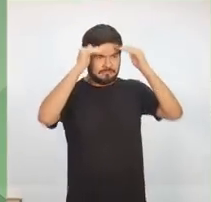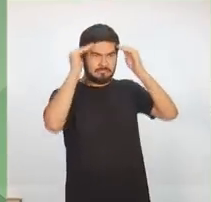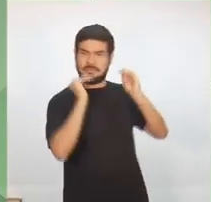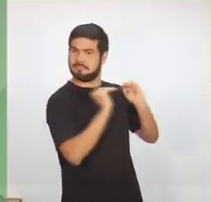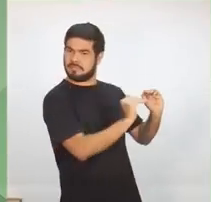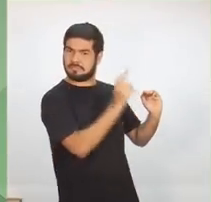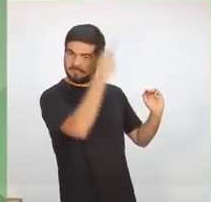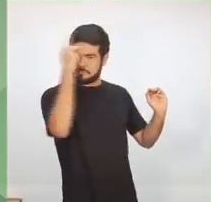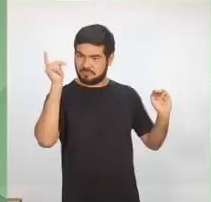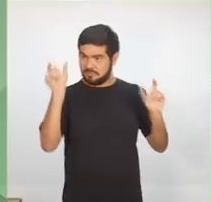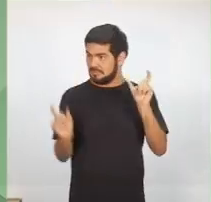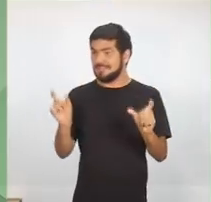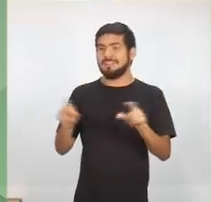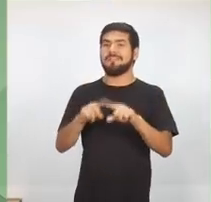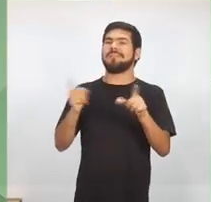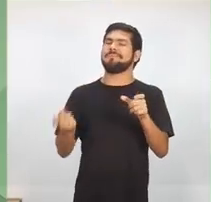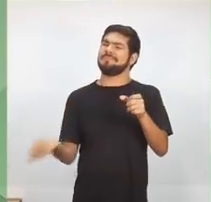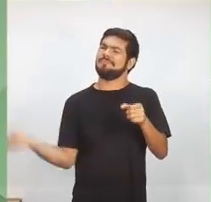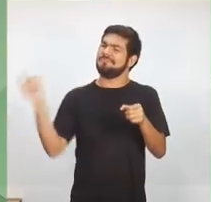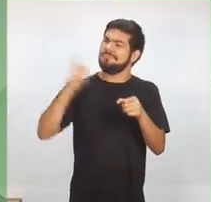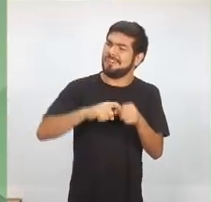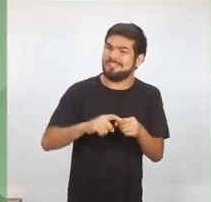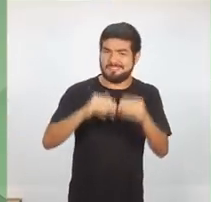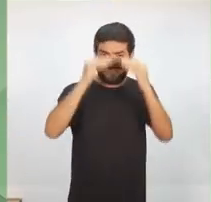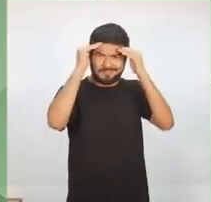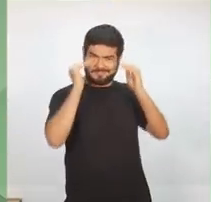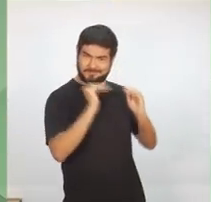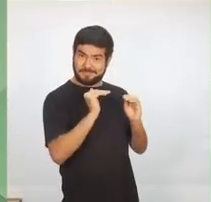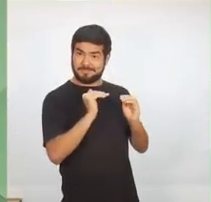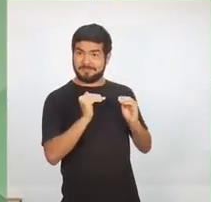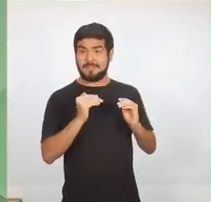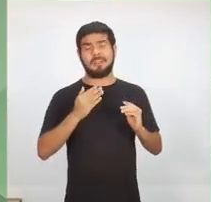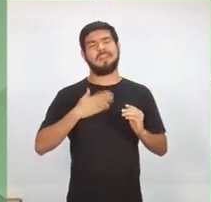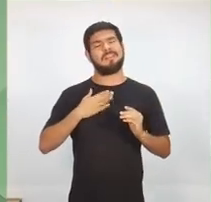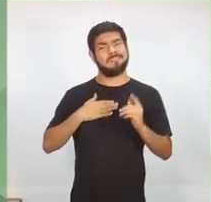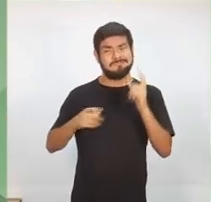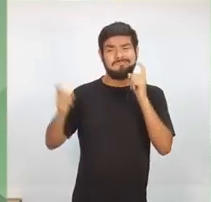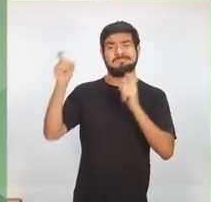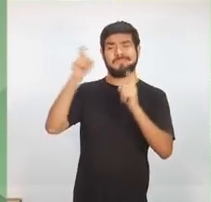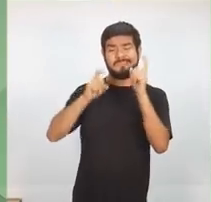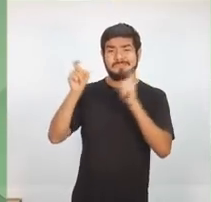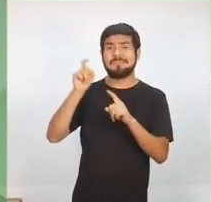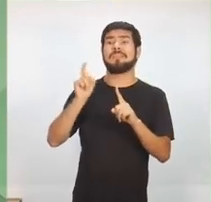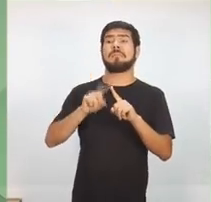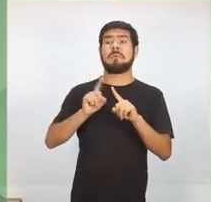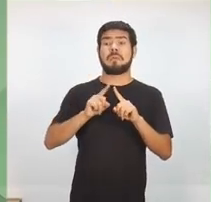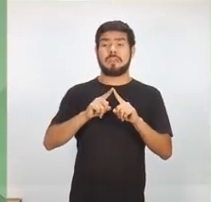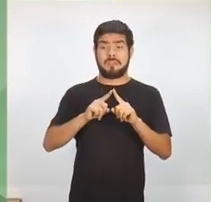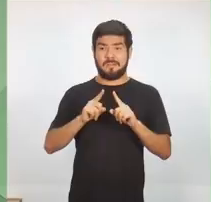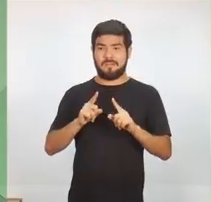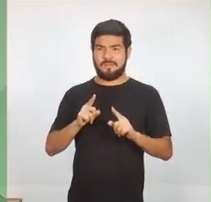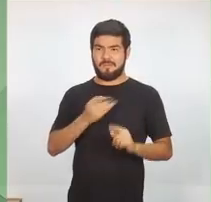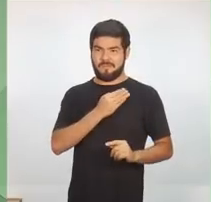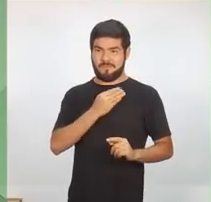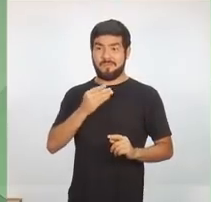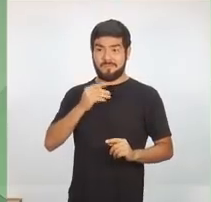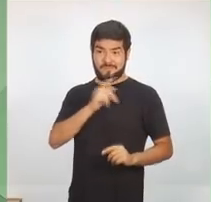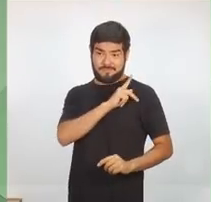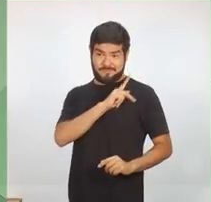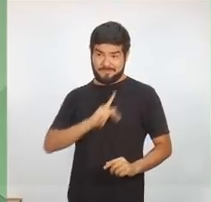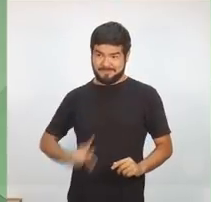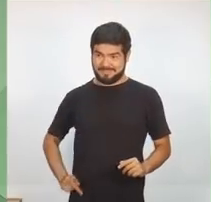pelas pessoas. Nós precisamos retomar isso. Uma das preocupações que tenho é que o governo Temer fez o